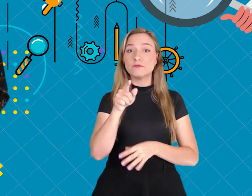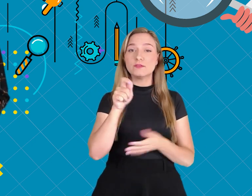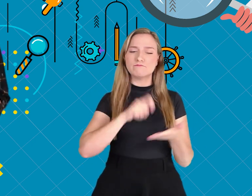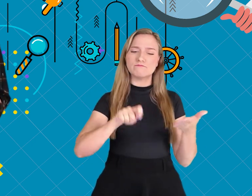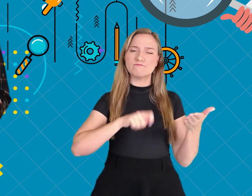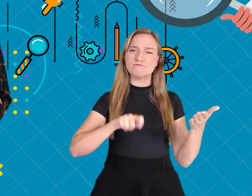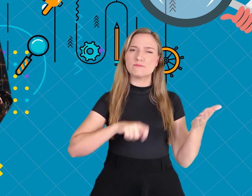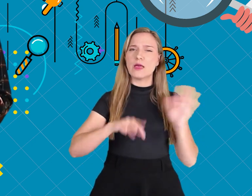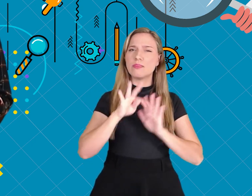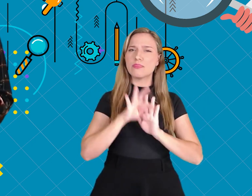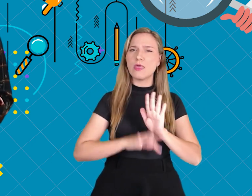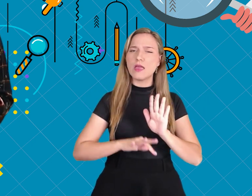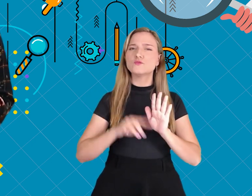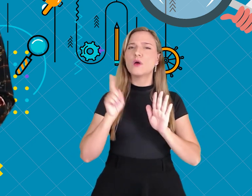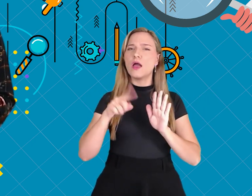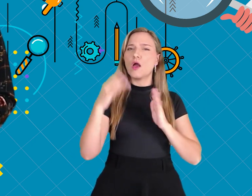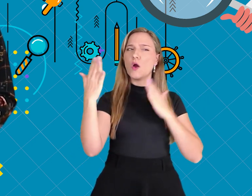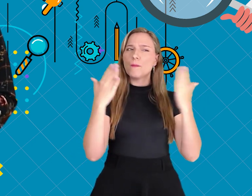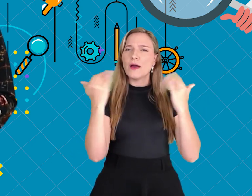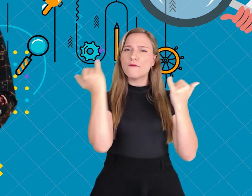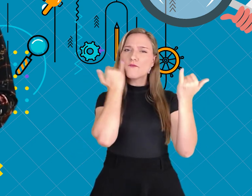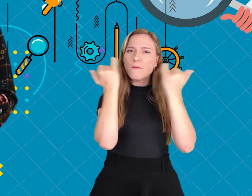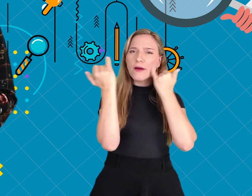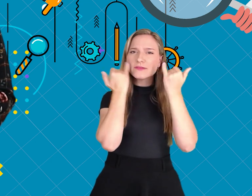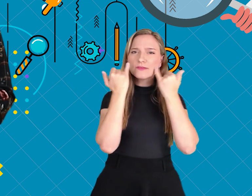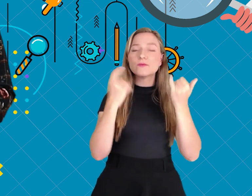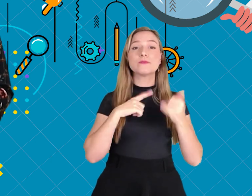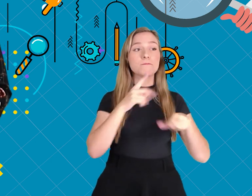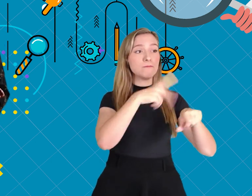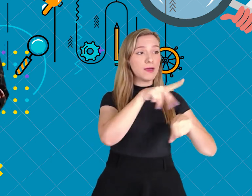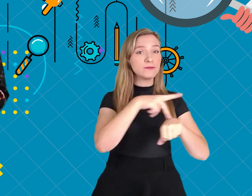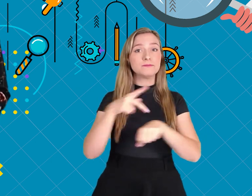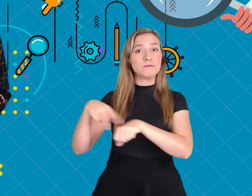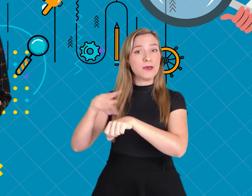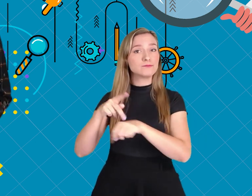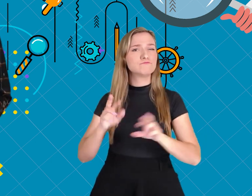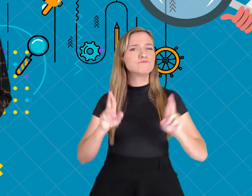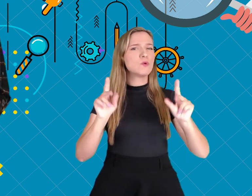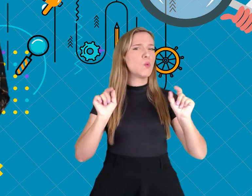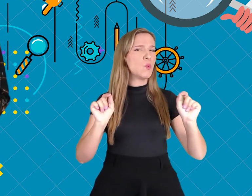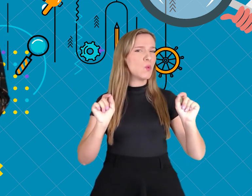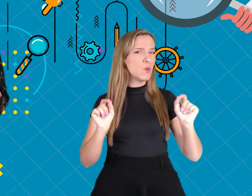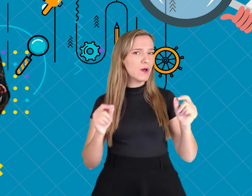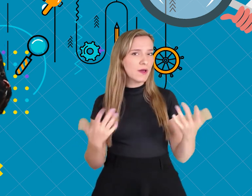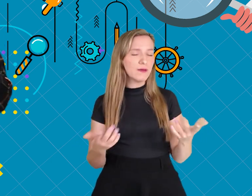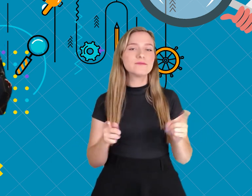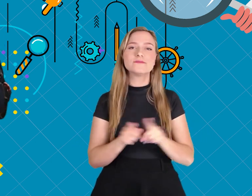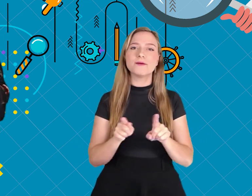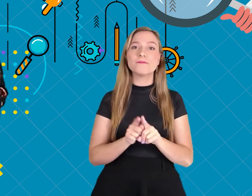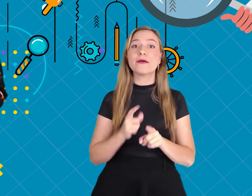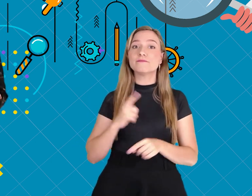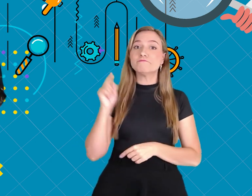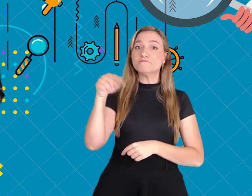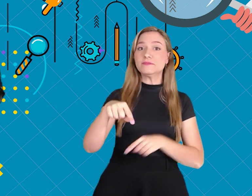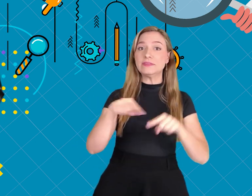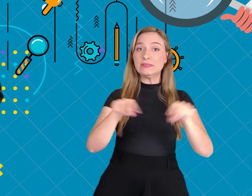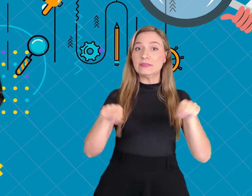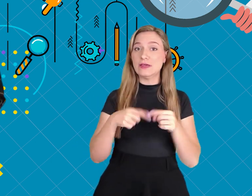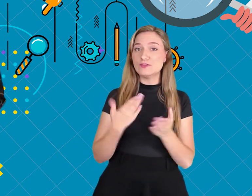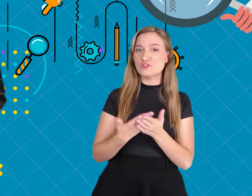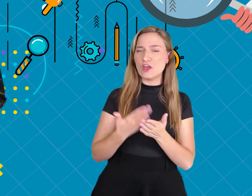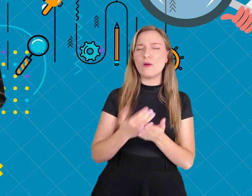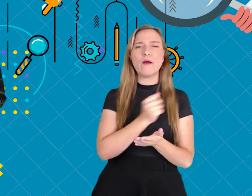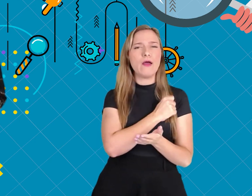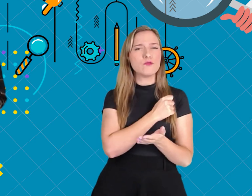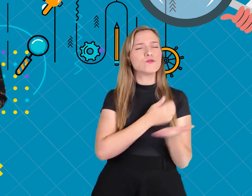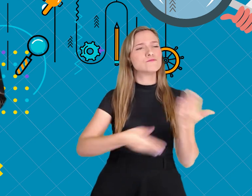escreva um texto comparando as informações sobre os dois países. E faça um diálogo em sala de